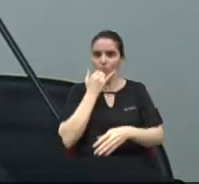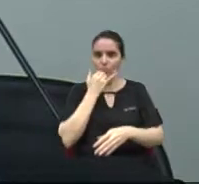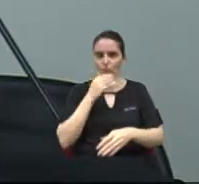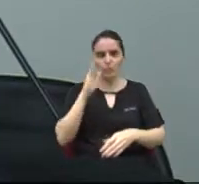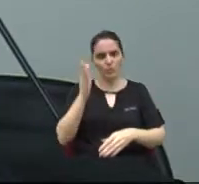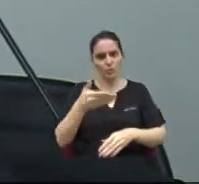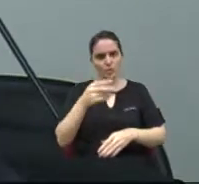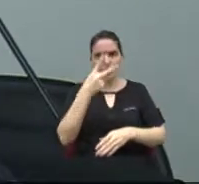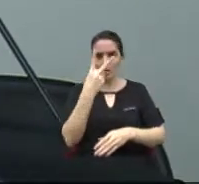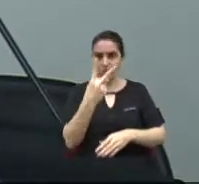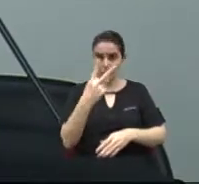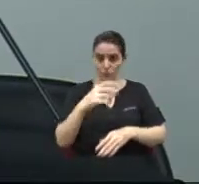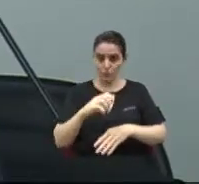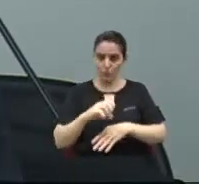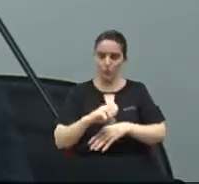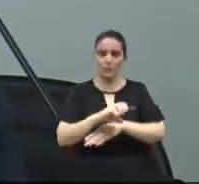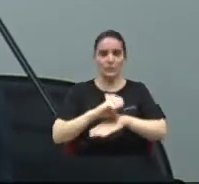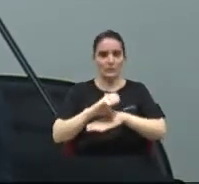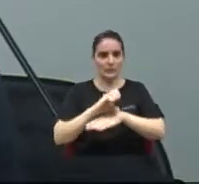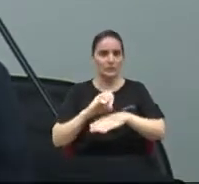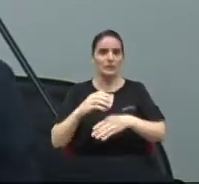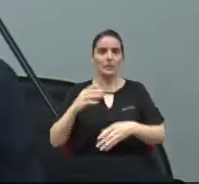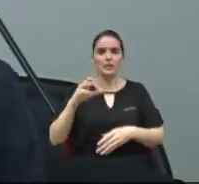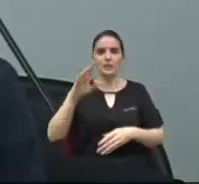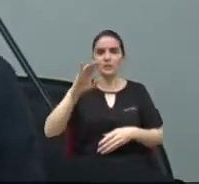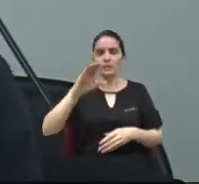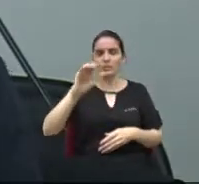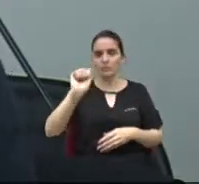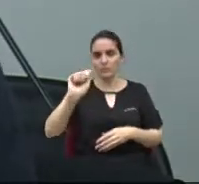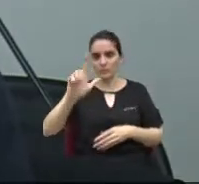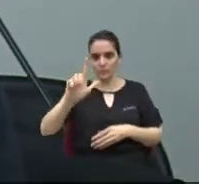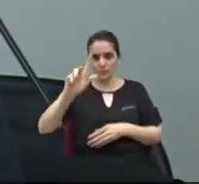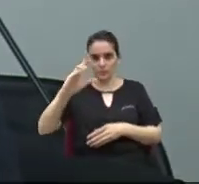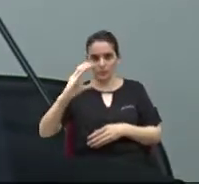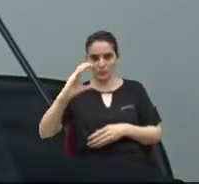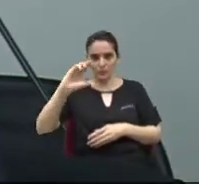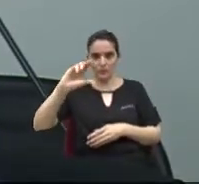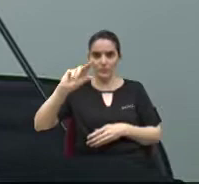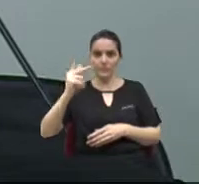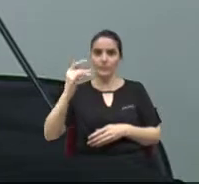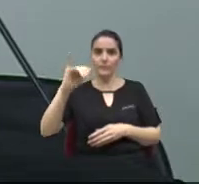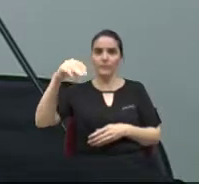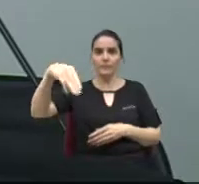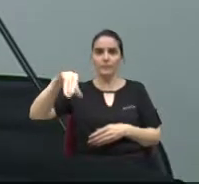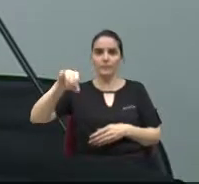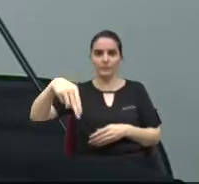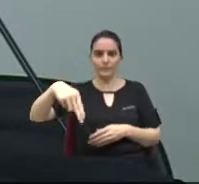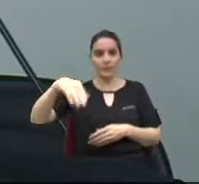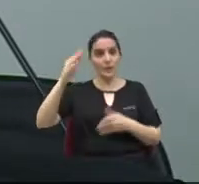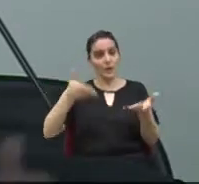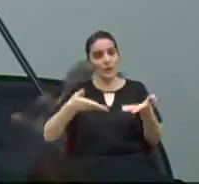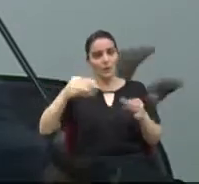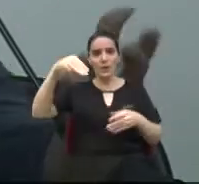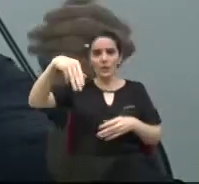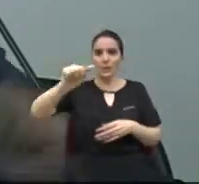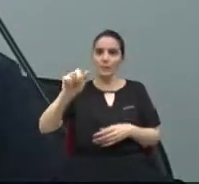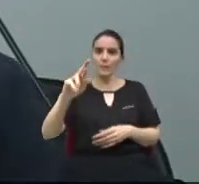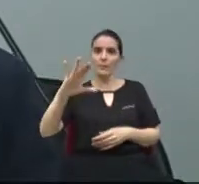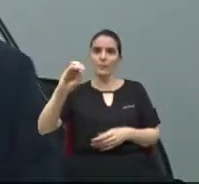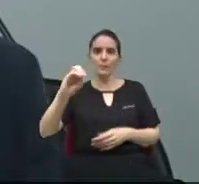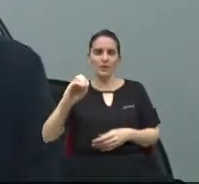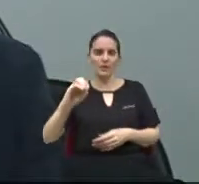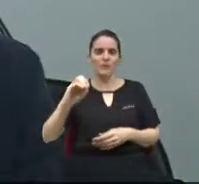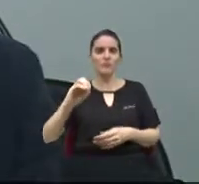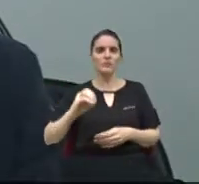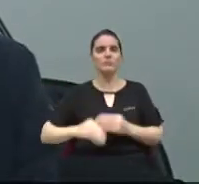Temos aí agora, nesse mandato, tampão do governador Marcio Franz, espero que seja resolvido. Se não, vai ainda ficar